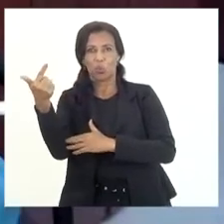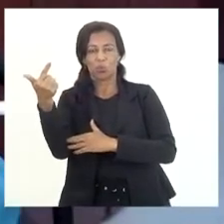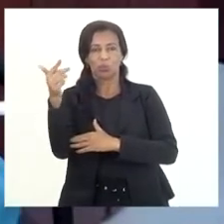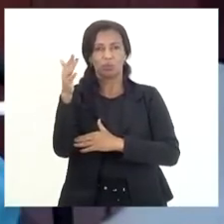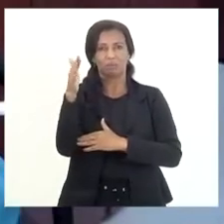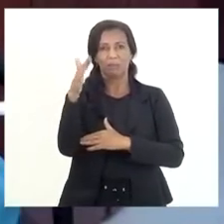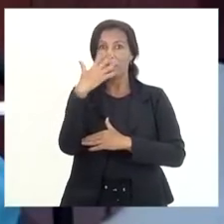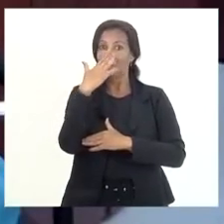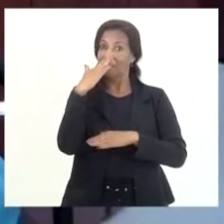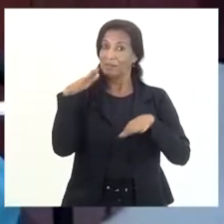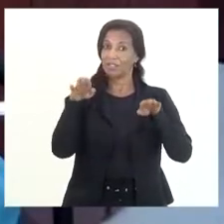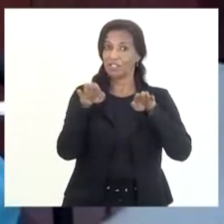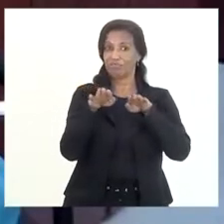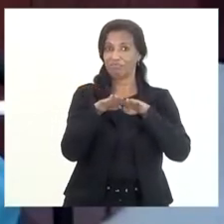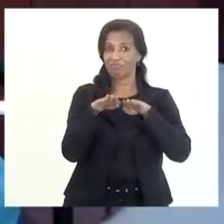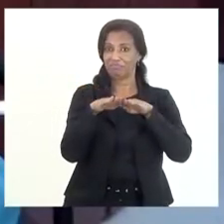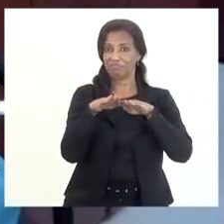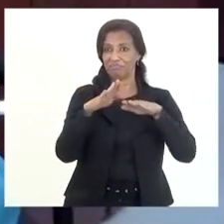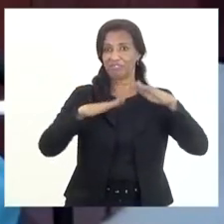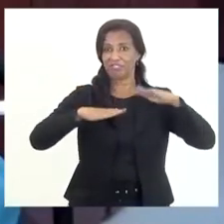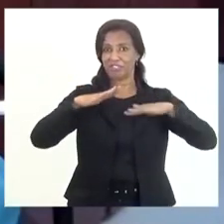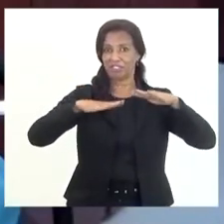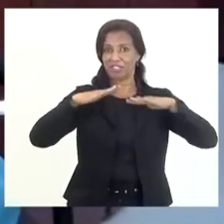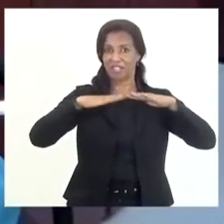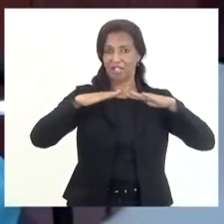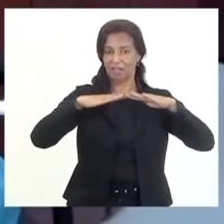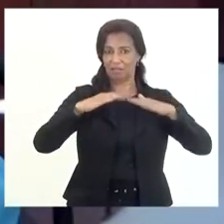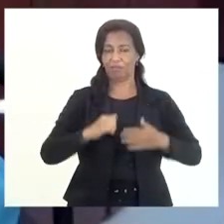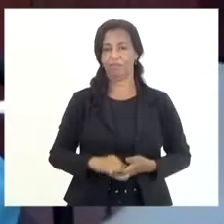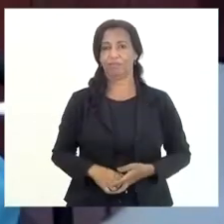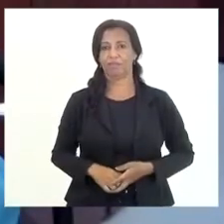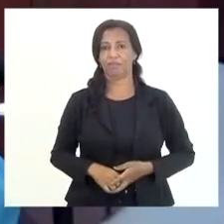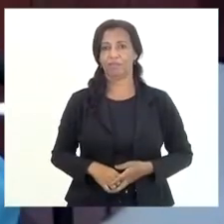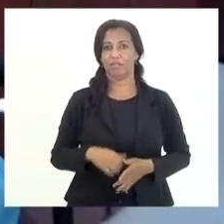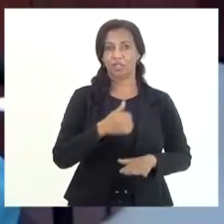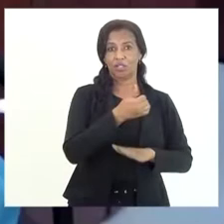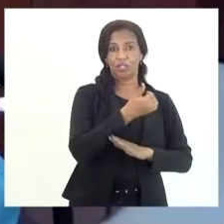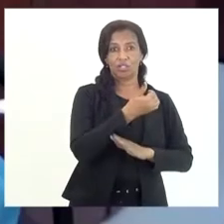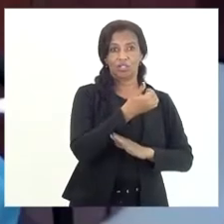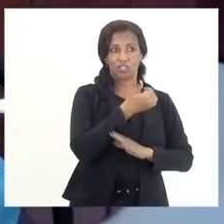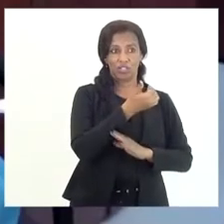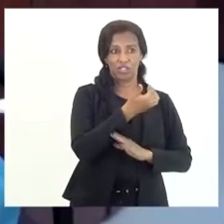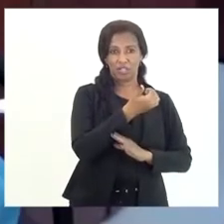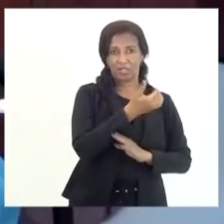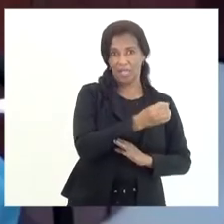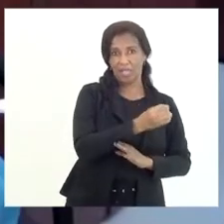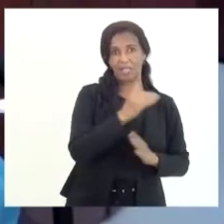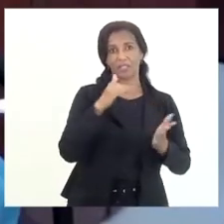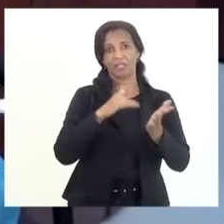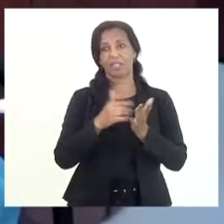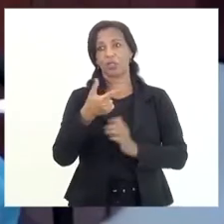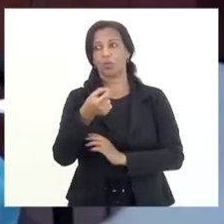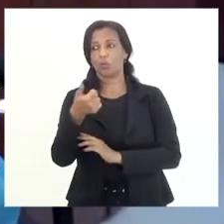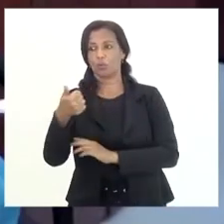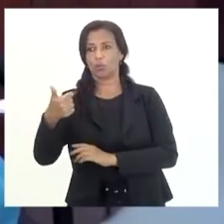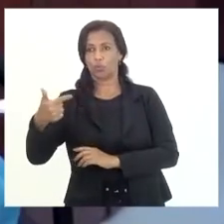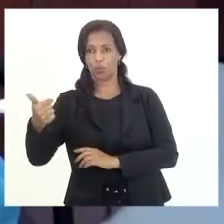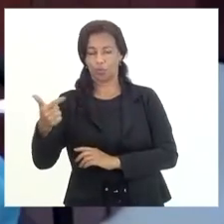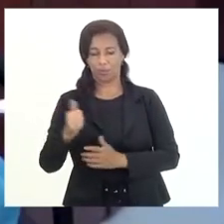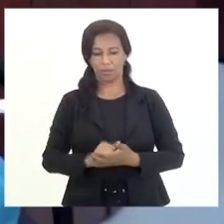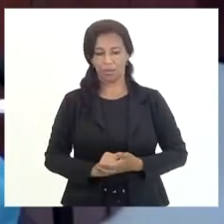estável quando a gente pega esses três anos de 10 a 2012. Porém, quando a gente segue para